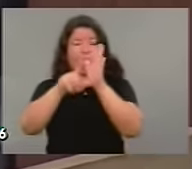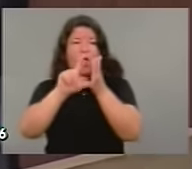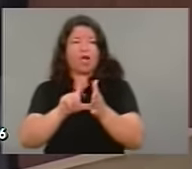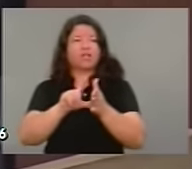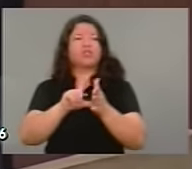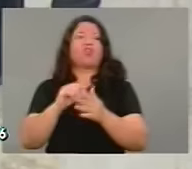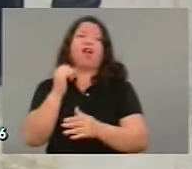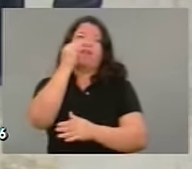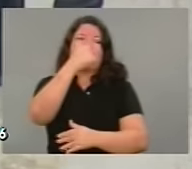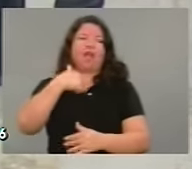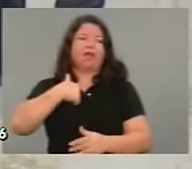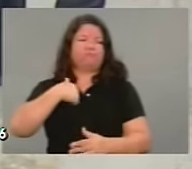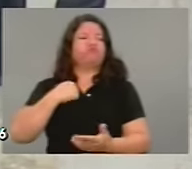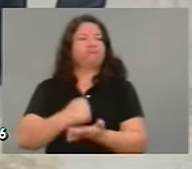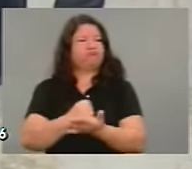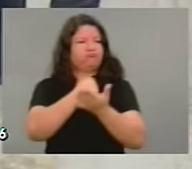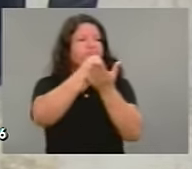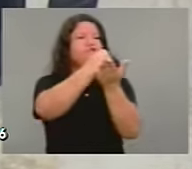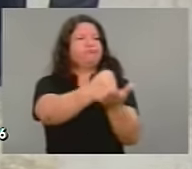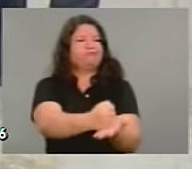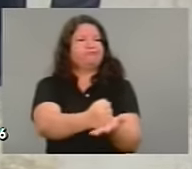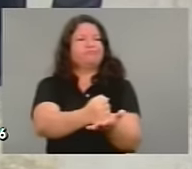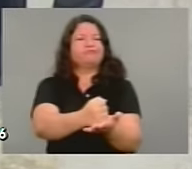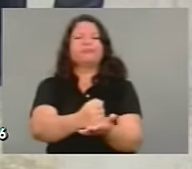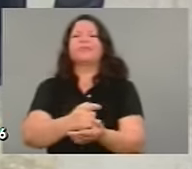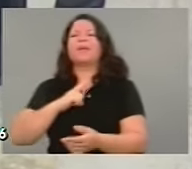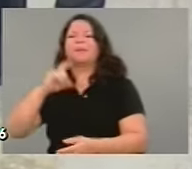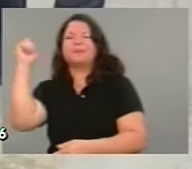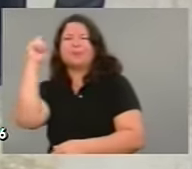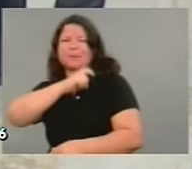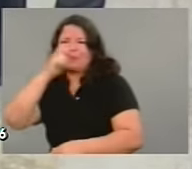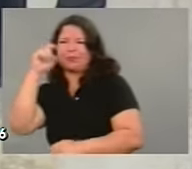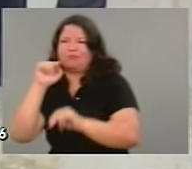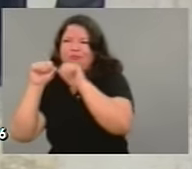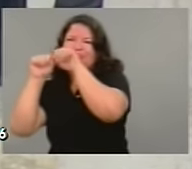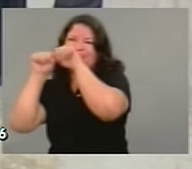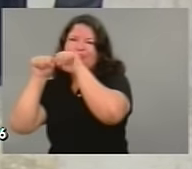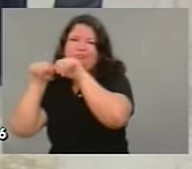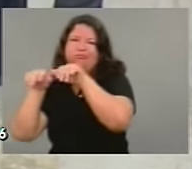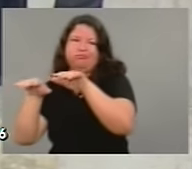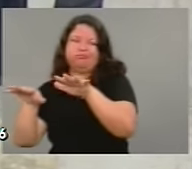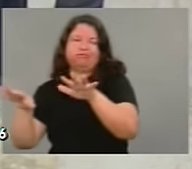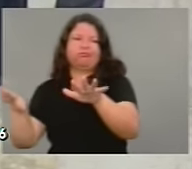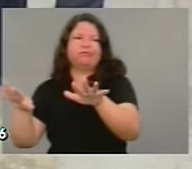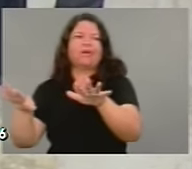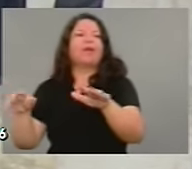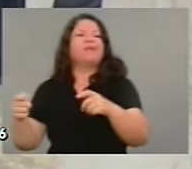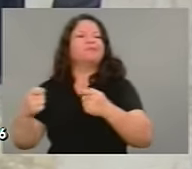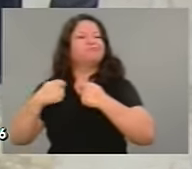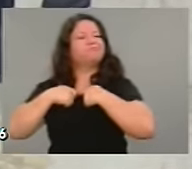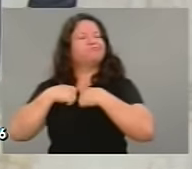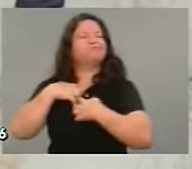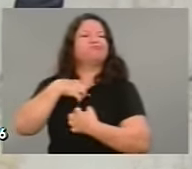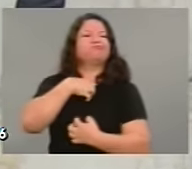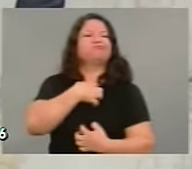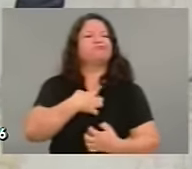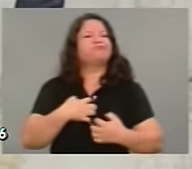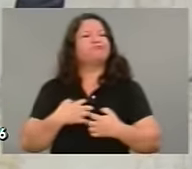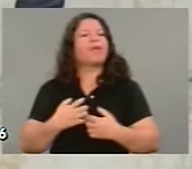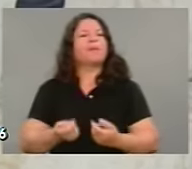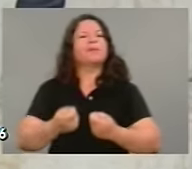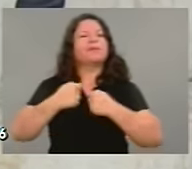Excelência pelos boatos que lhe causa aí essa dor,